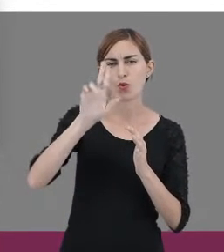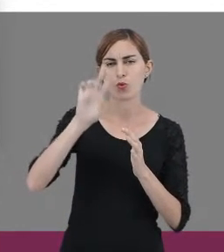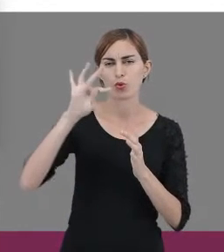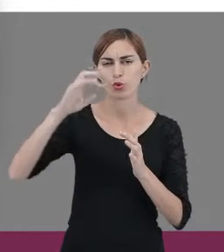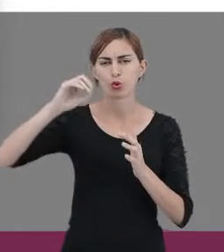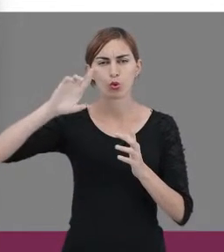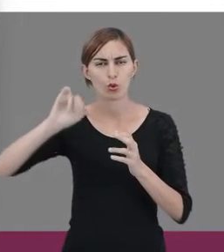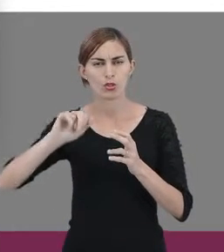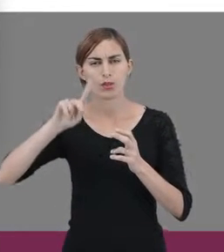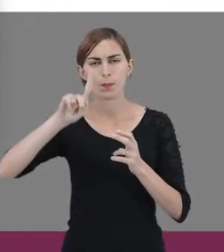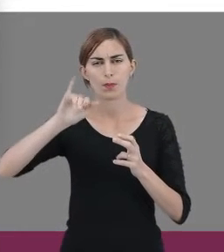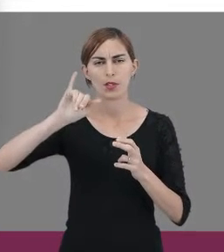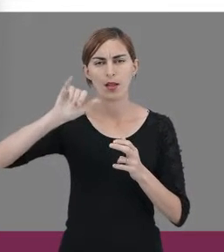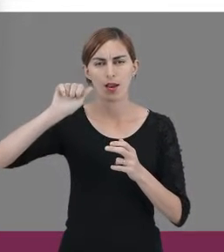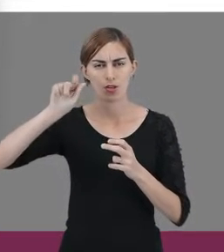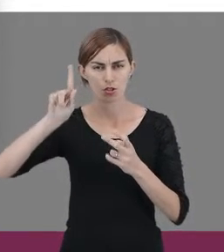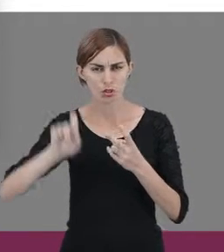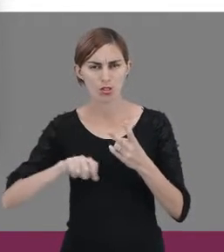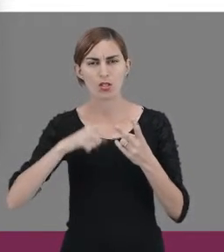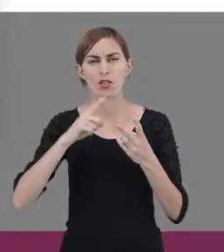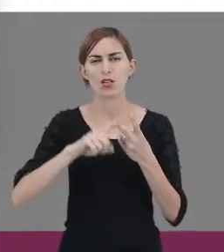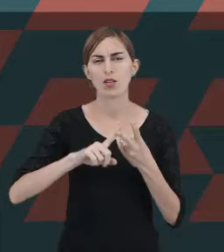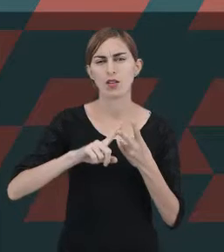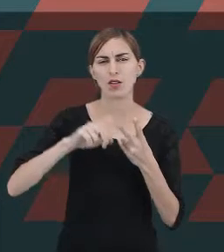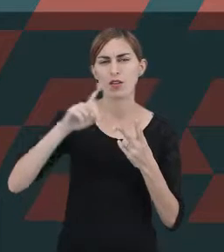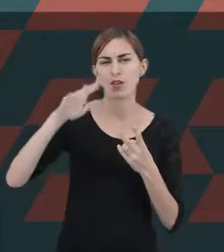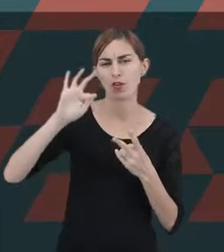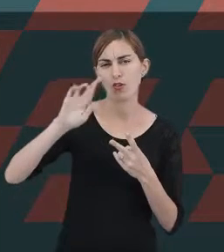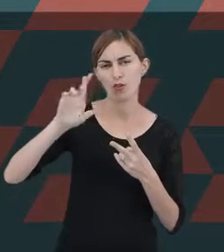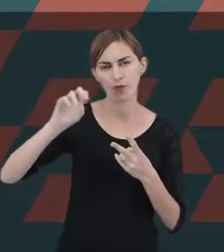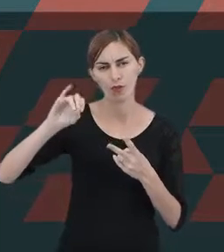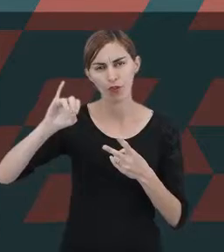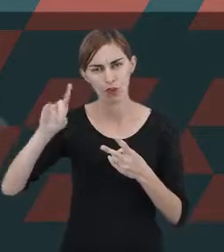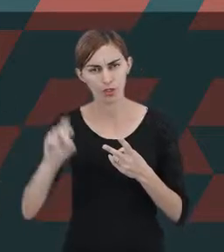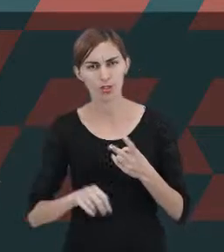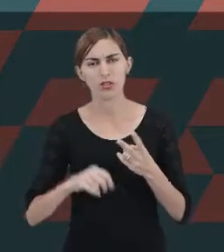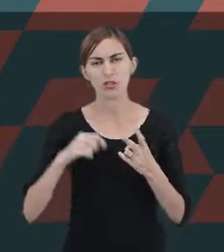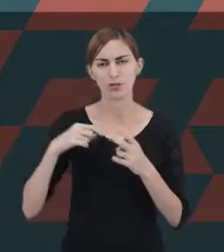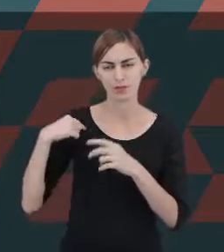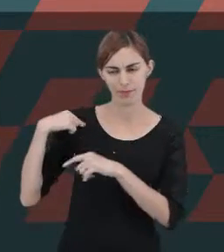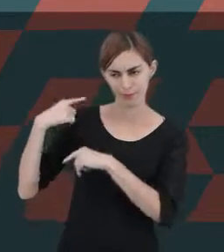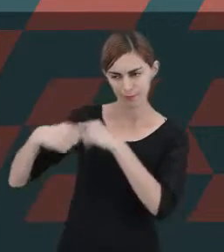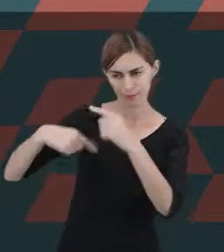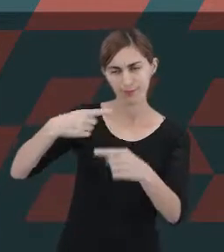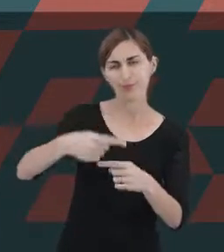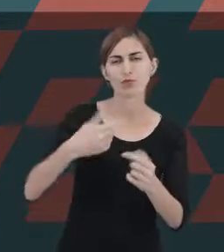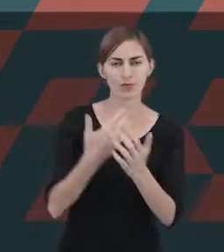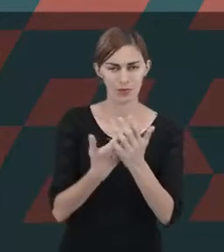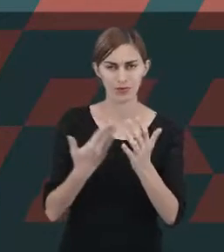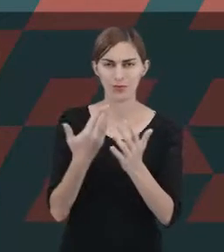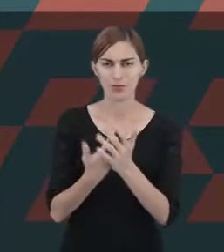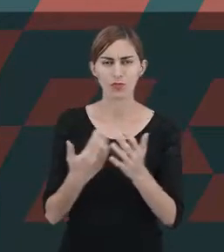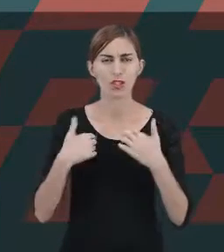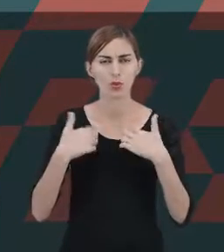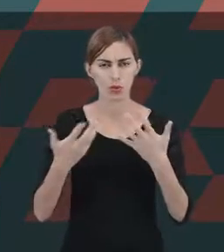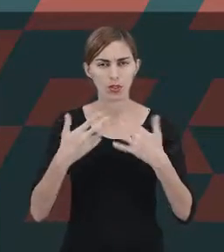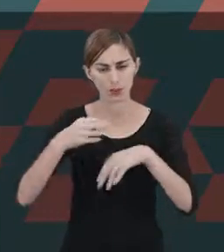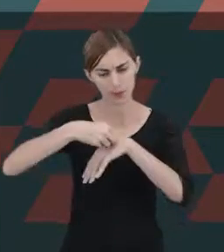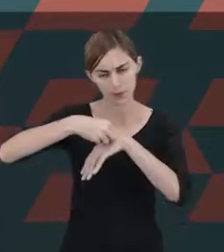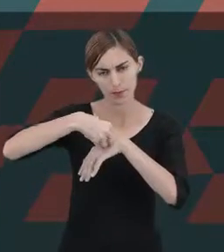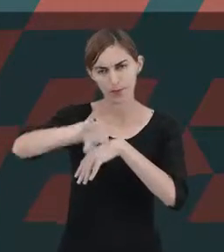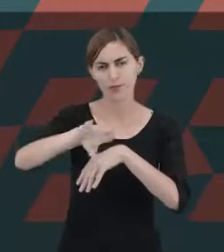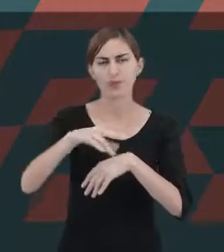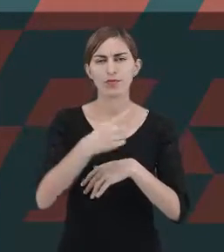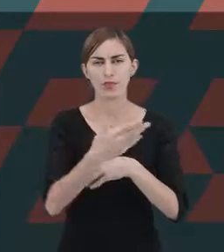Piaget, Vygotsky, Vallon, Freud, que foram precursores a esse estudo. Eu quero trazer para vocês aqui,